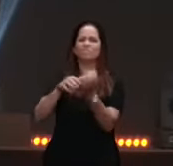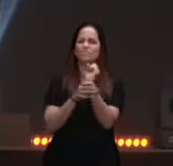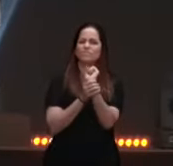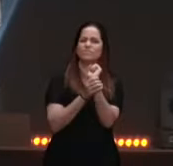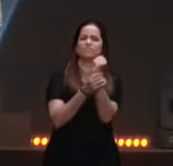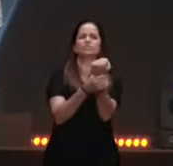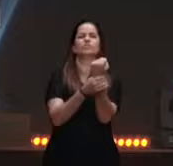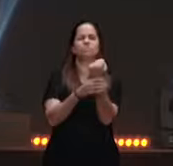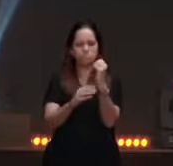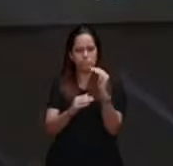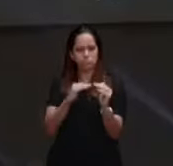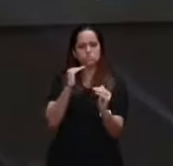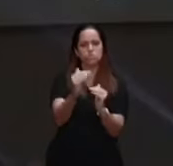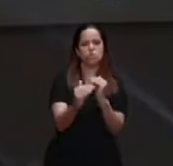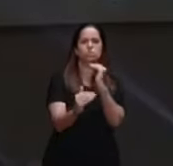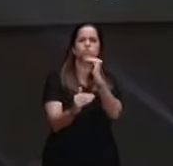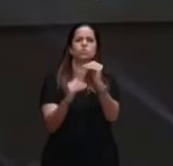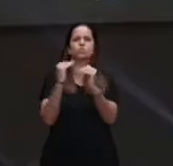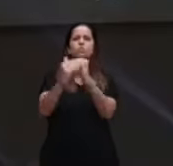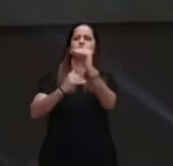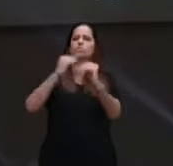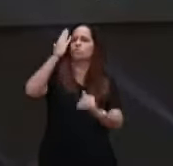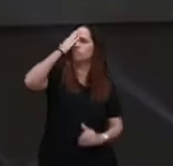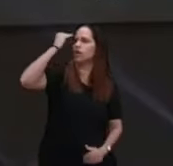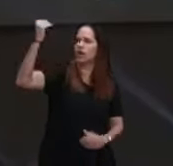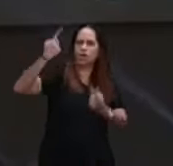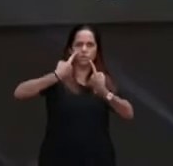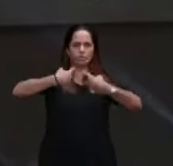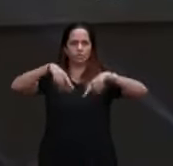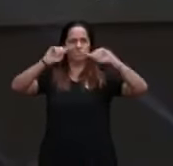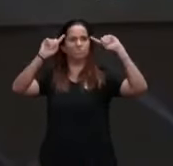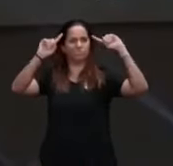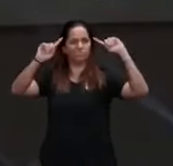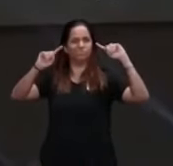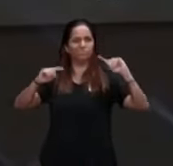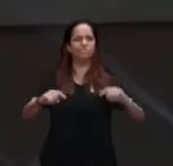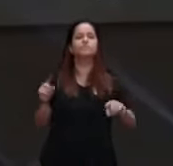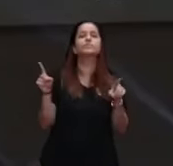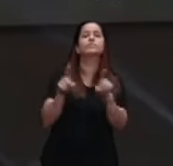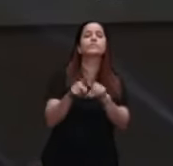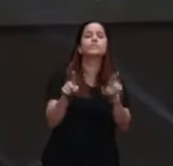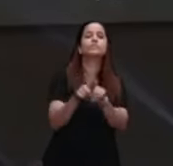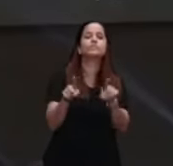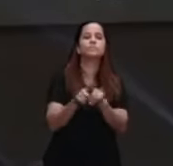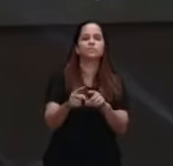incríveis, e que você permaneça, mais humilde, que quando você não tinha nada, vida, o close ele, meu então,